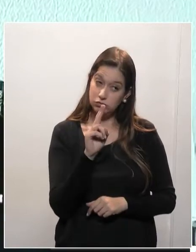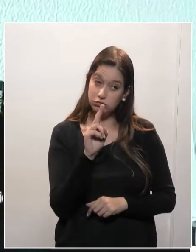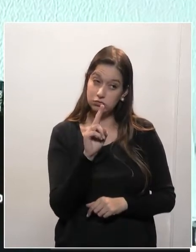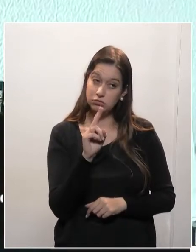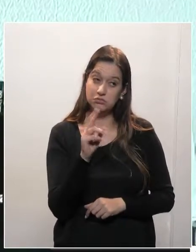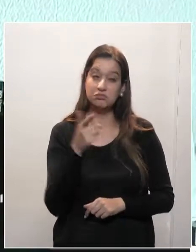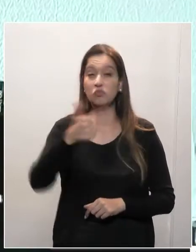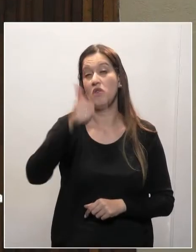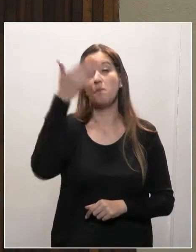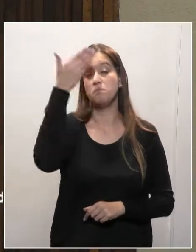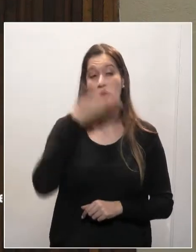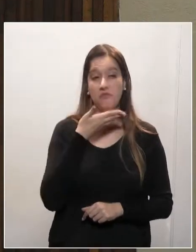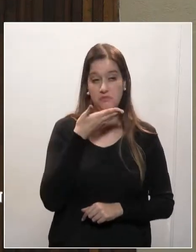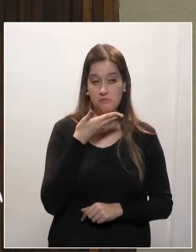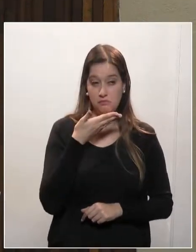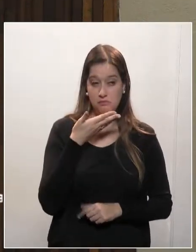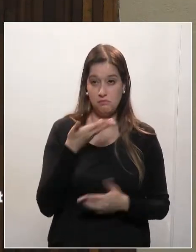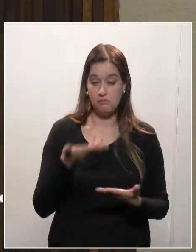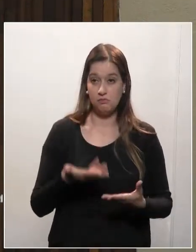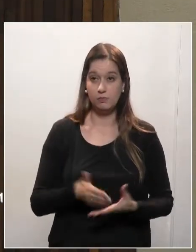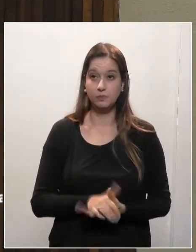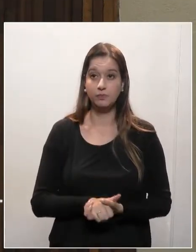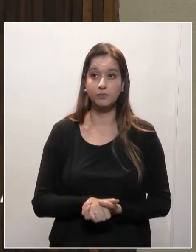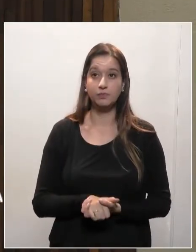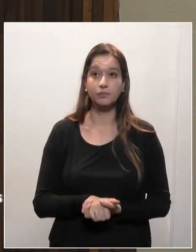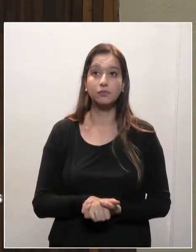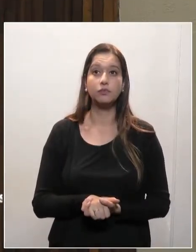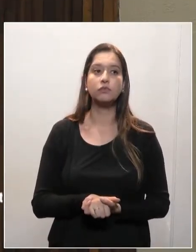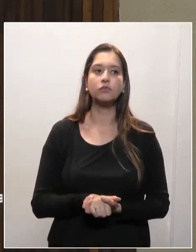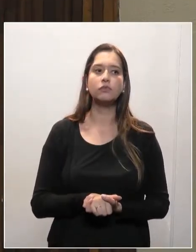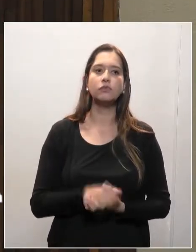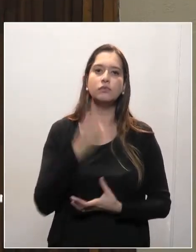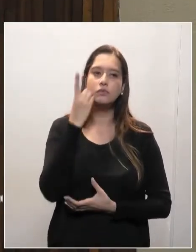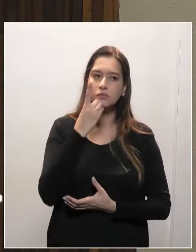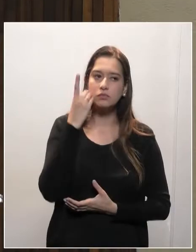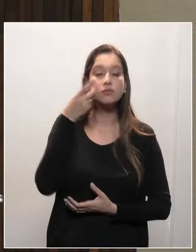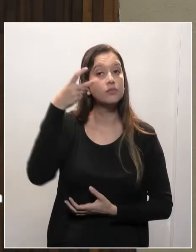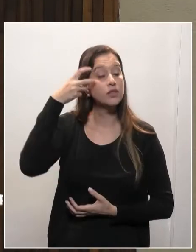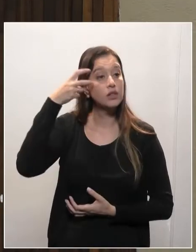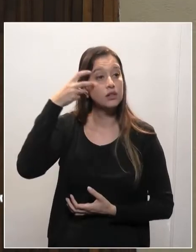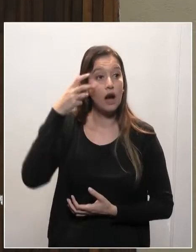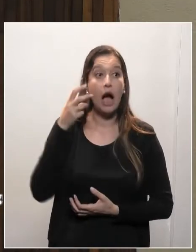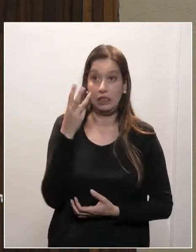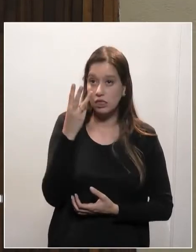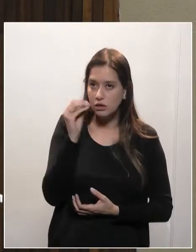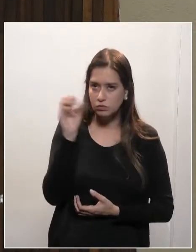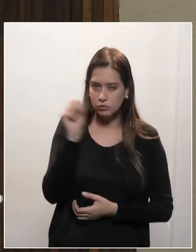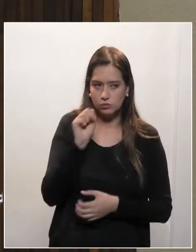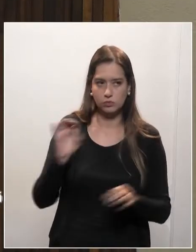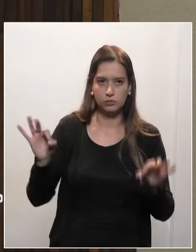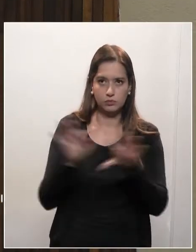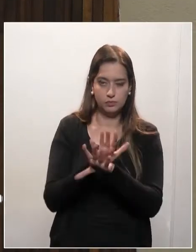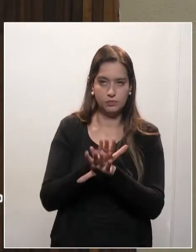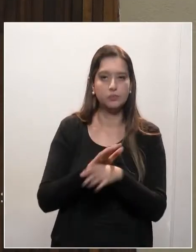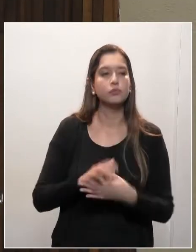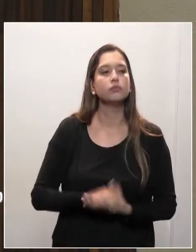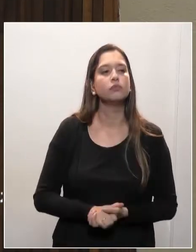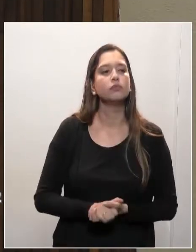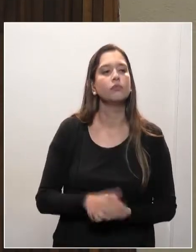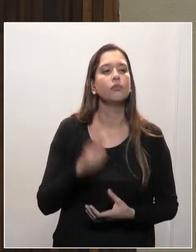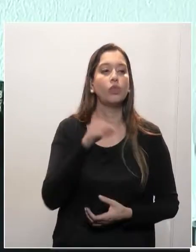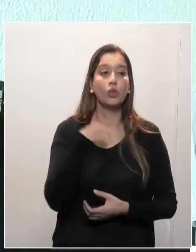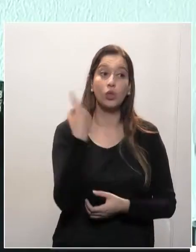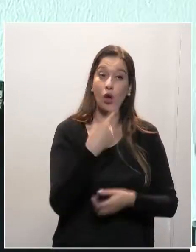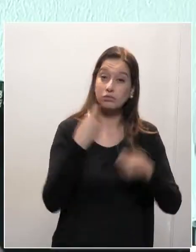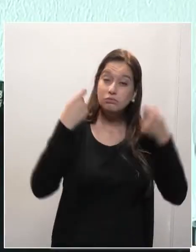exemplo. Não dá para admitir. Deputado Anilson, por favor, 30 segundos. O que a gente precisa é que a gente